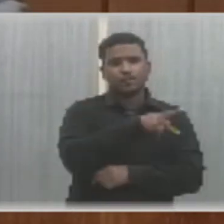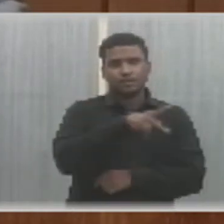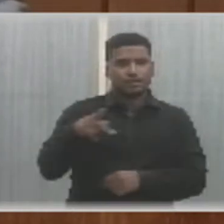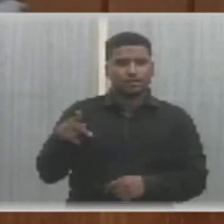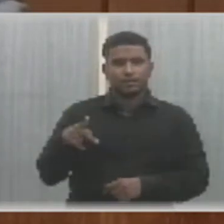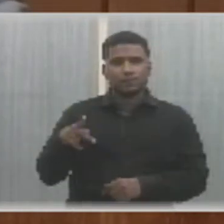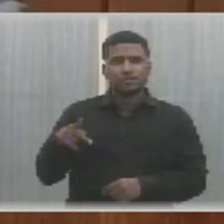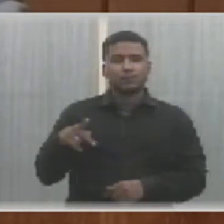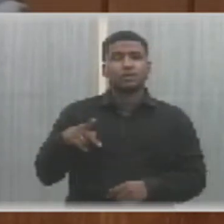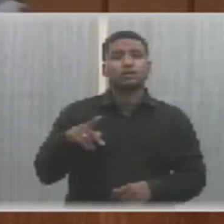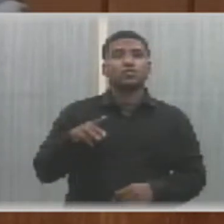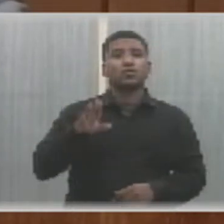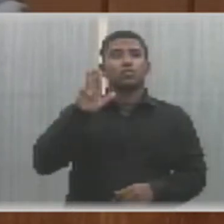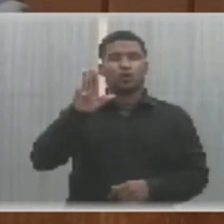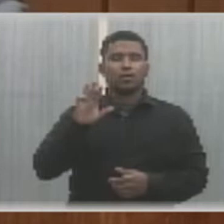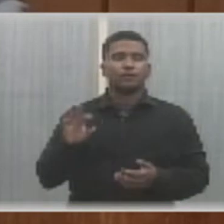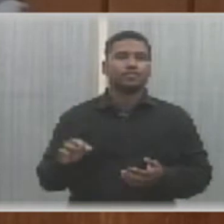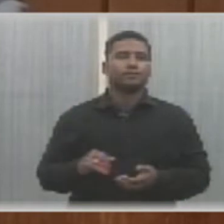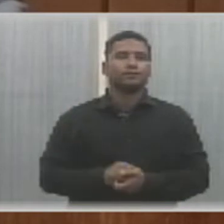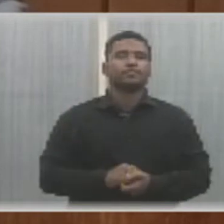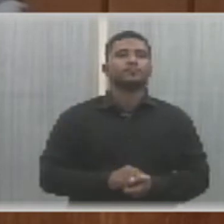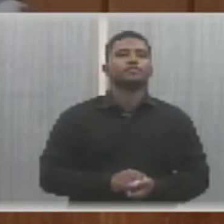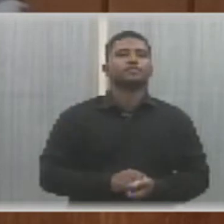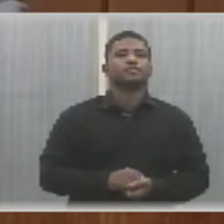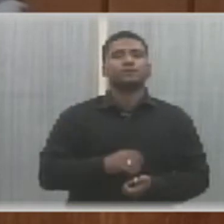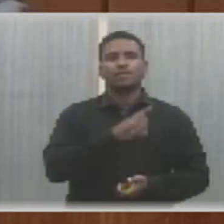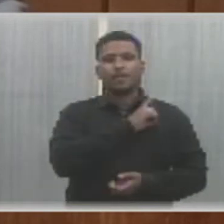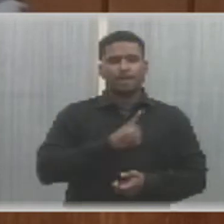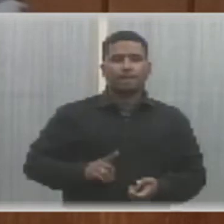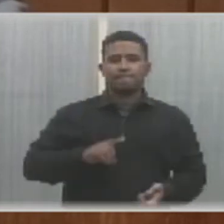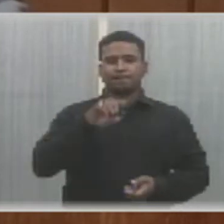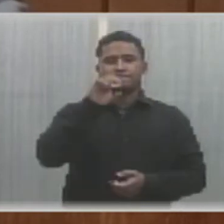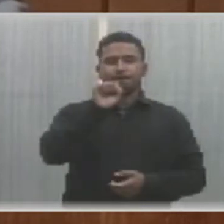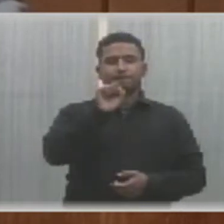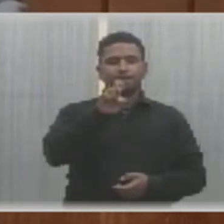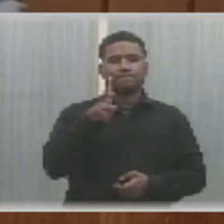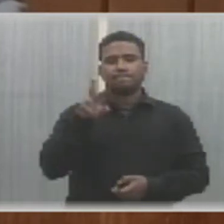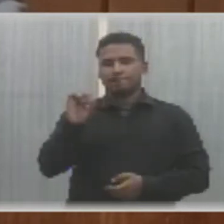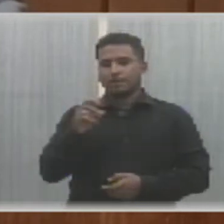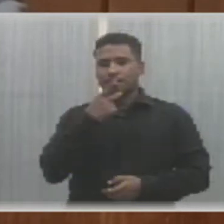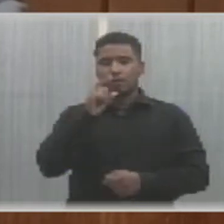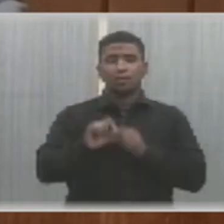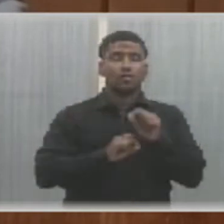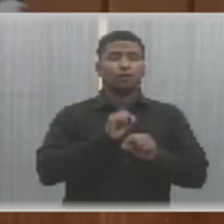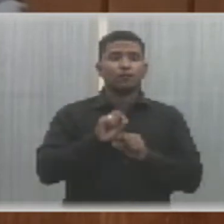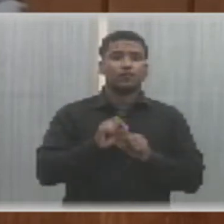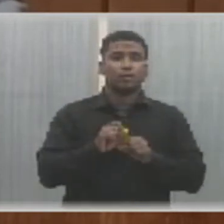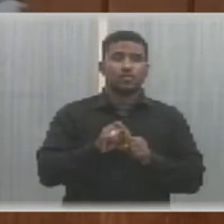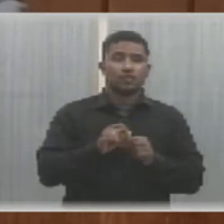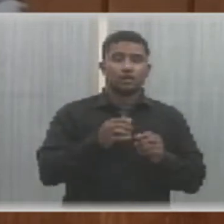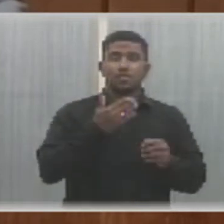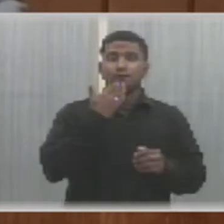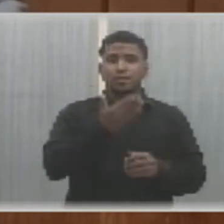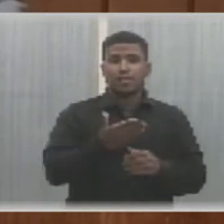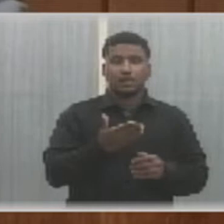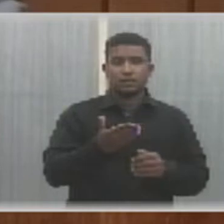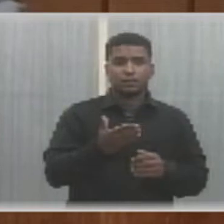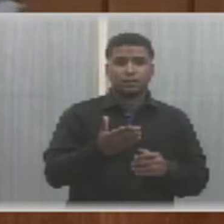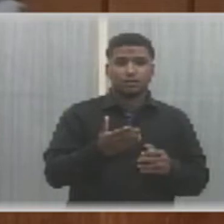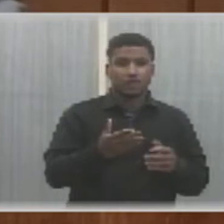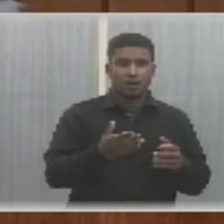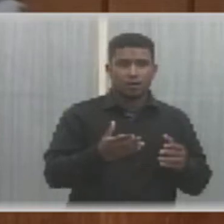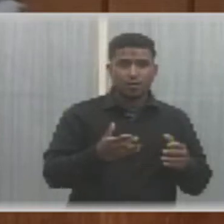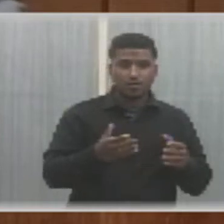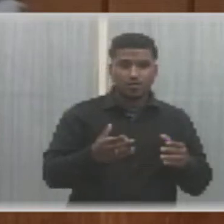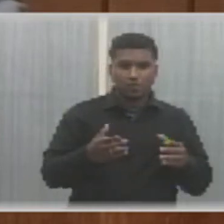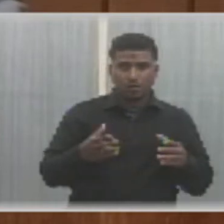República, o senhor Luiz Inácio Lula da Silva. O senhor deputado Severo Eulalho ratificou a proposição de sua autoria em que solicita da Superintendência